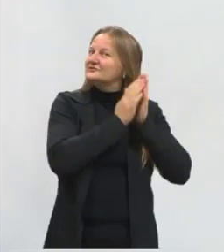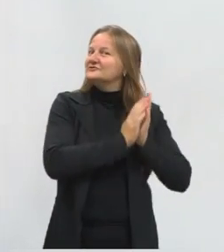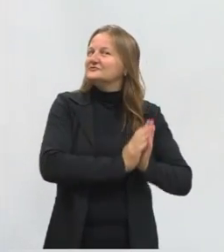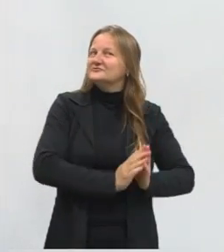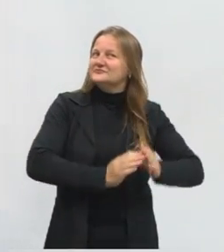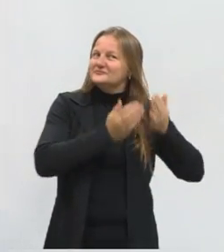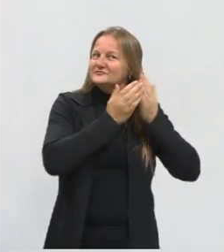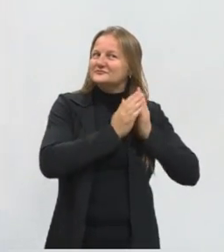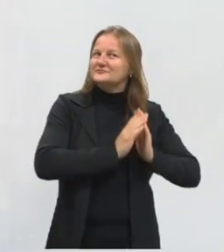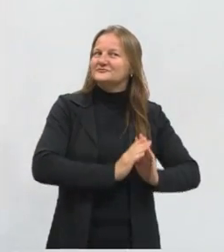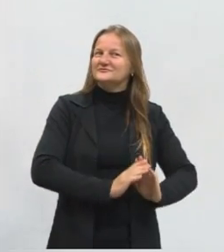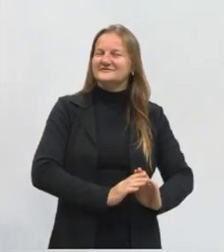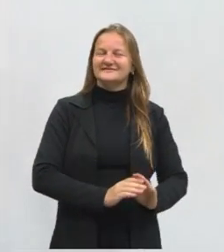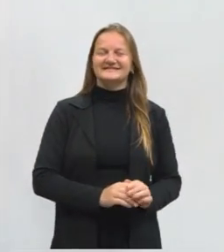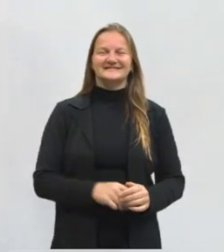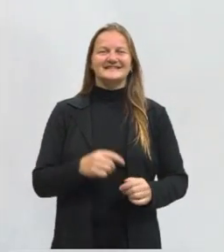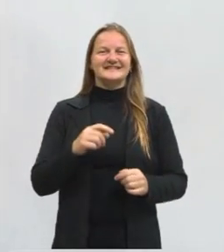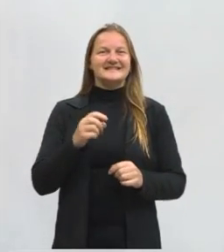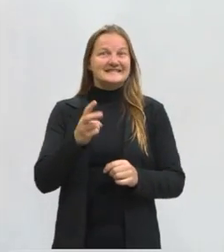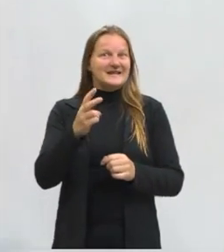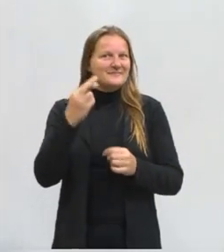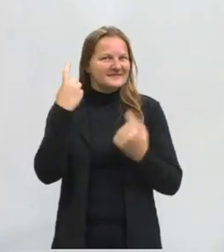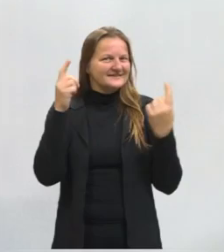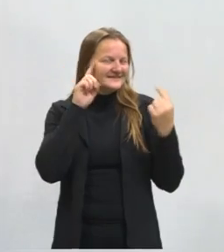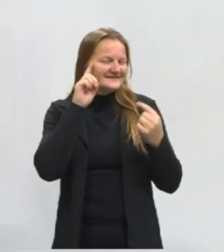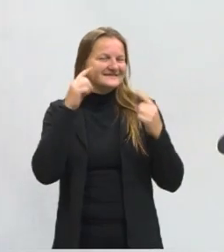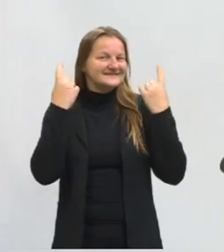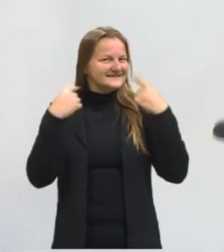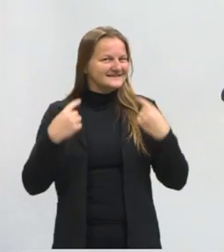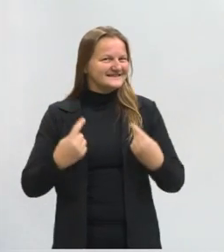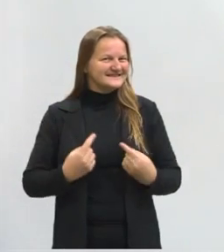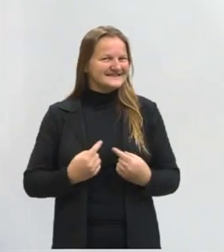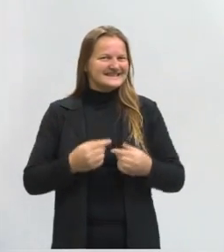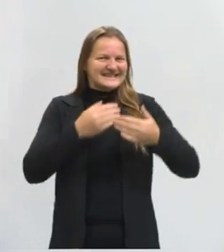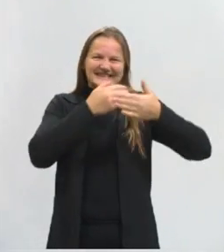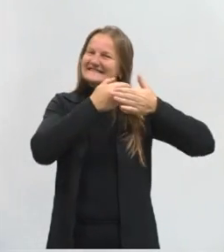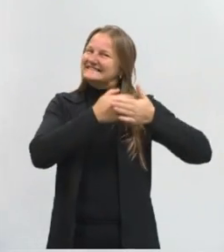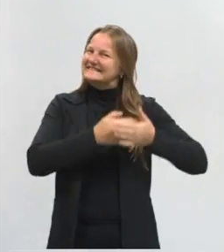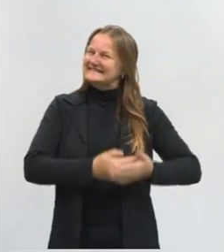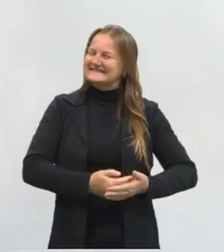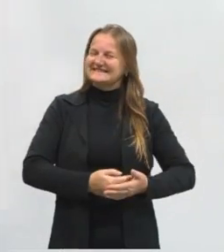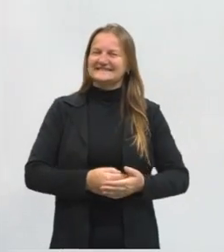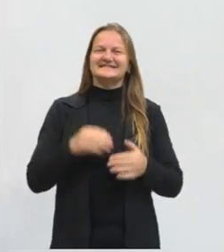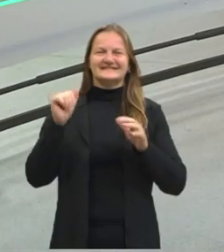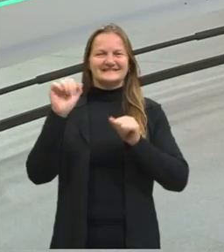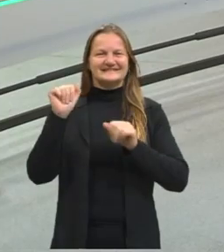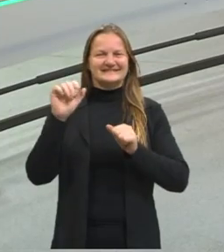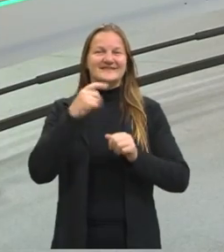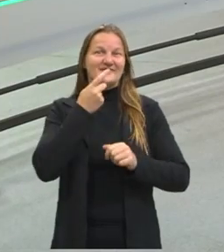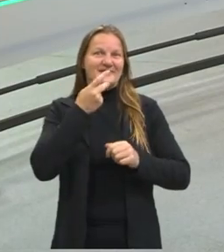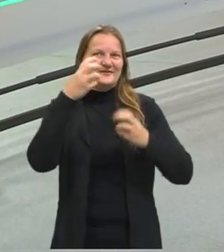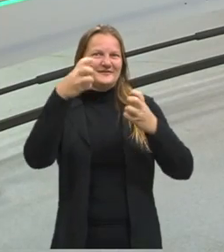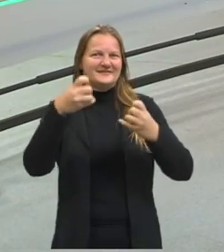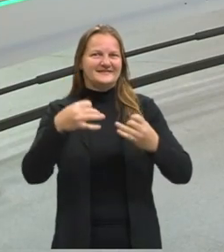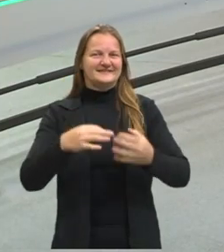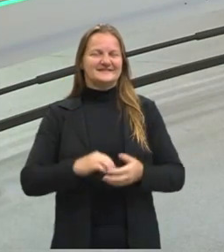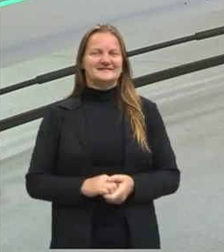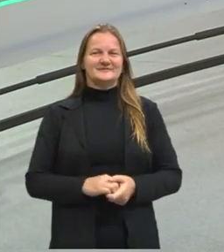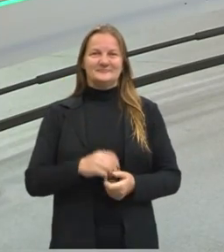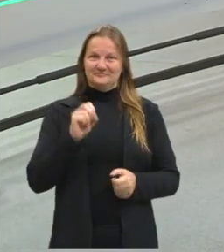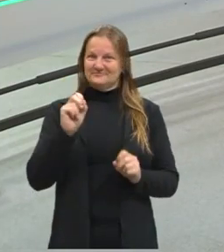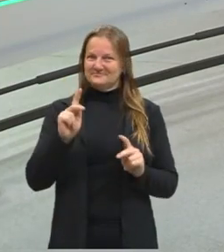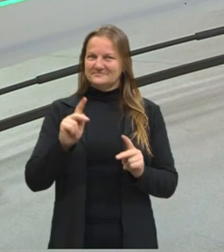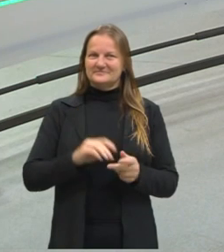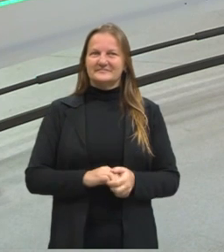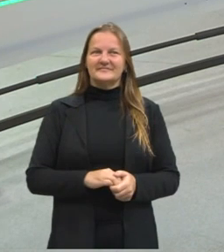liso, apesar de ser crespo. É rissado, mas hoje está liso. Tranquilo? Aqui